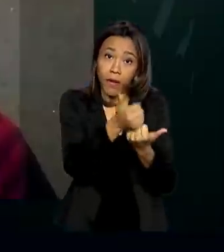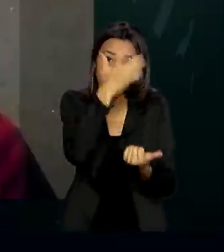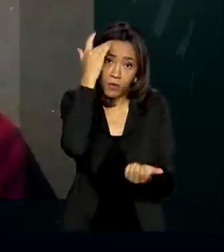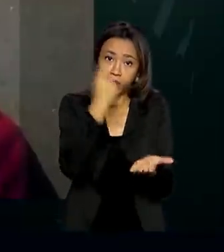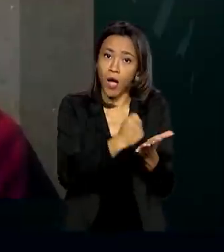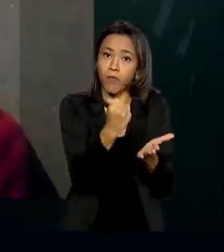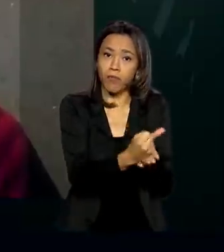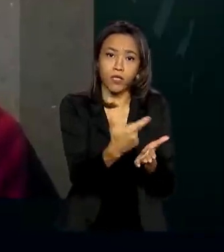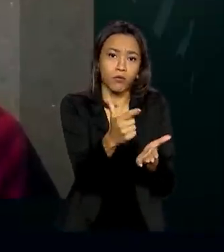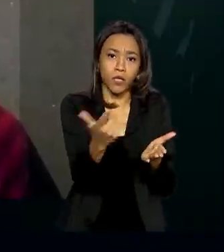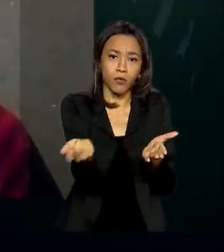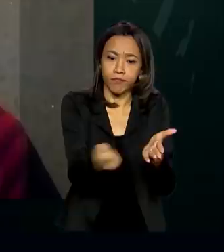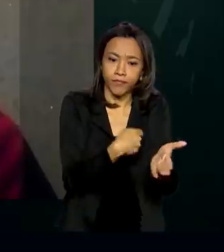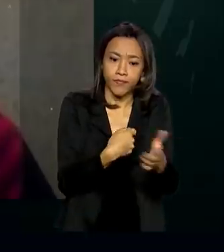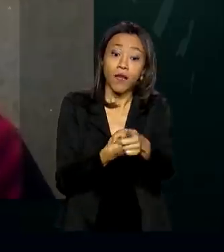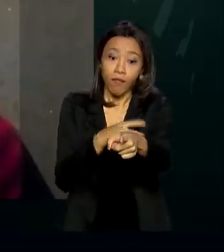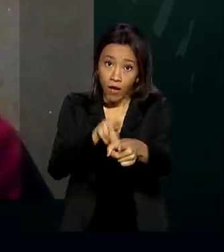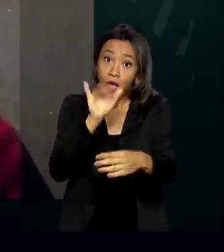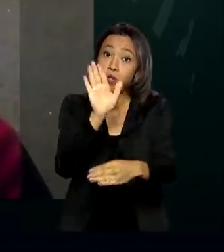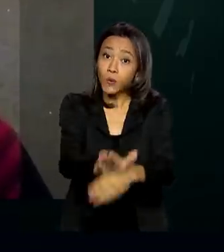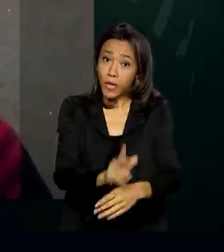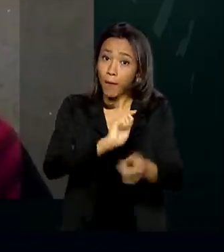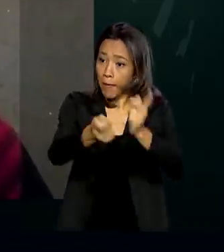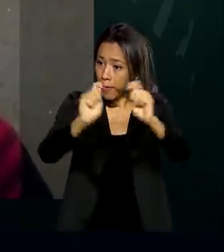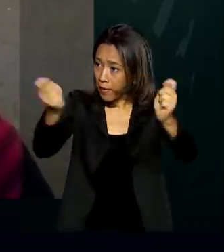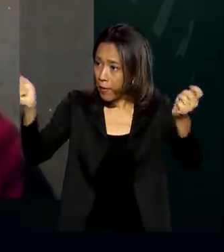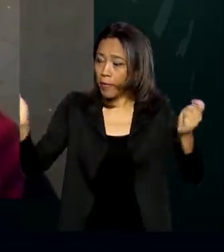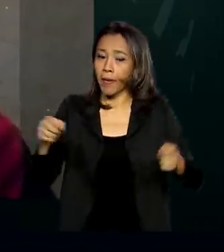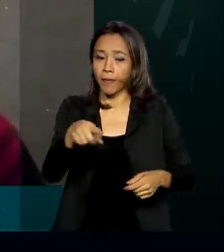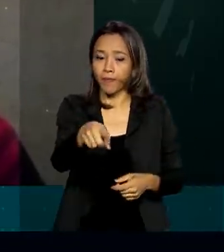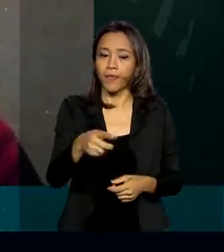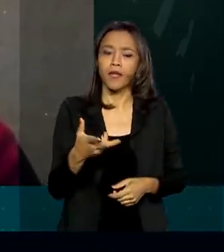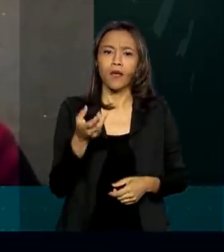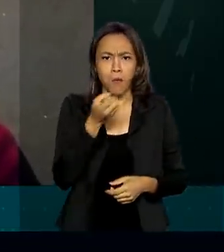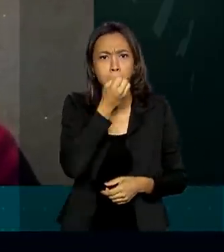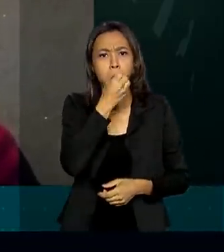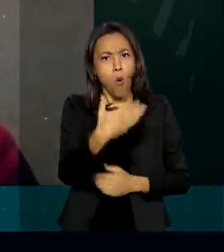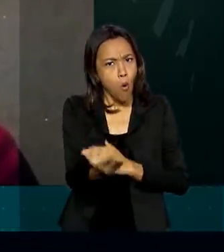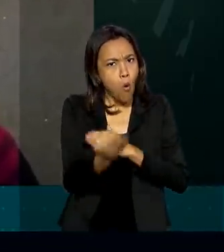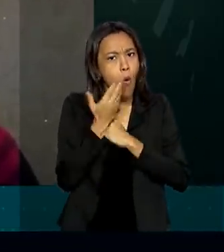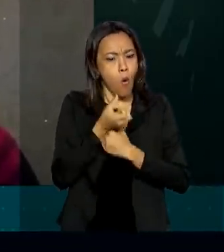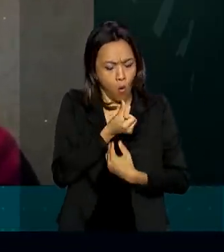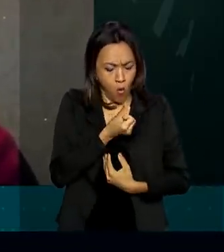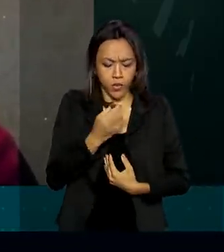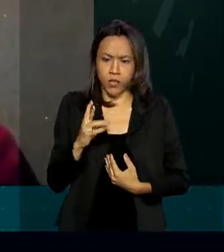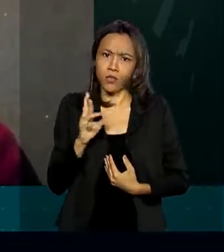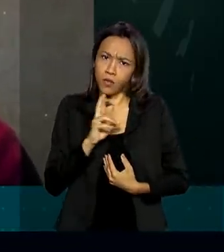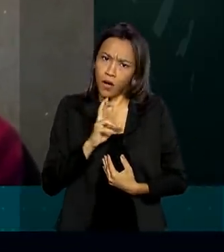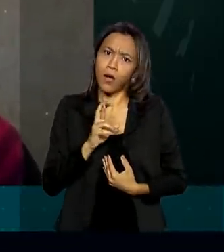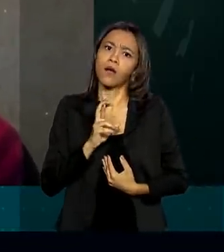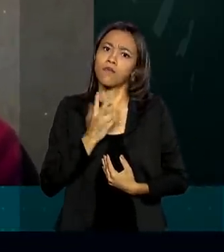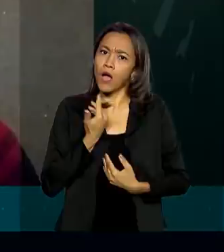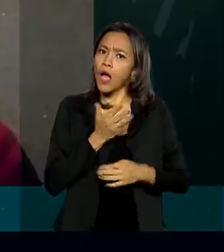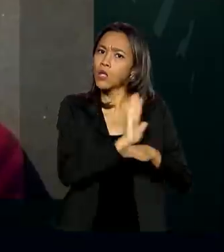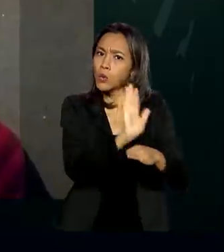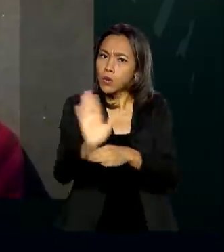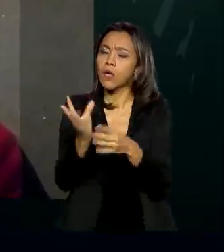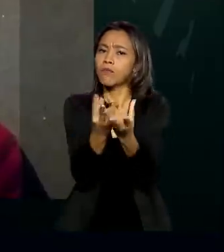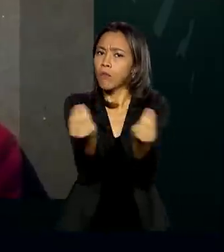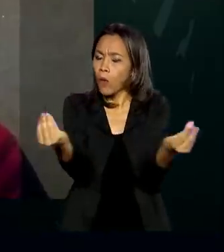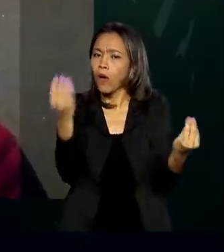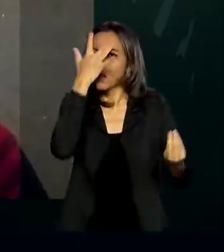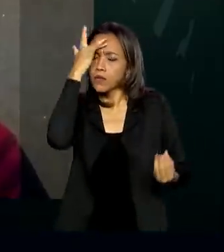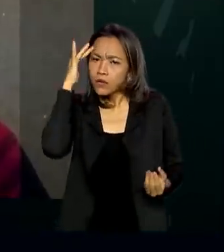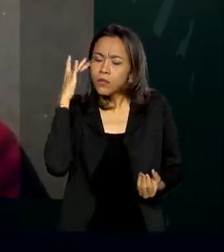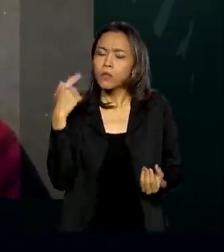vai ajudar Rodrigo a pagar as contas. Esse auxílio vai ser muito bom, vai estar ajudando muitas pessoas. Não um momento difícil